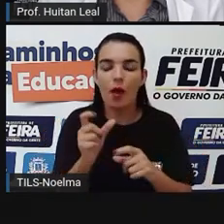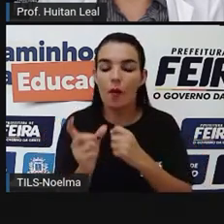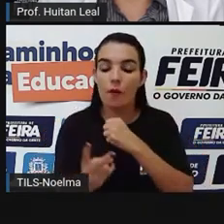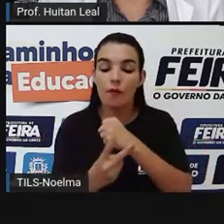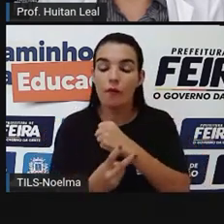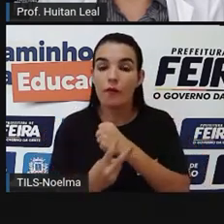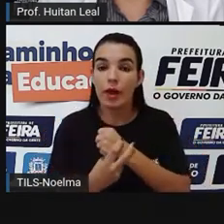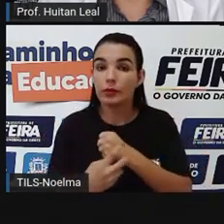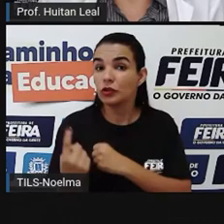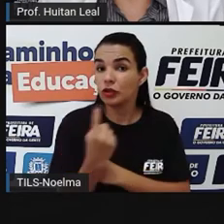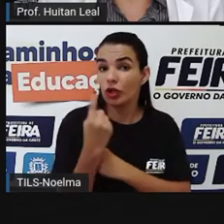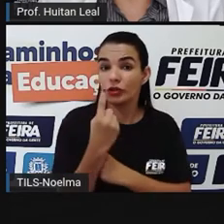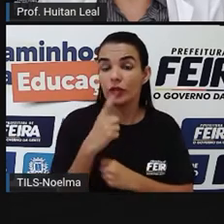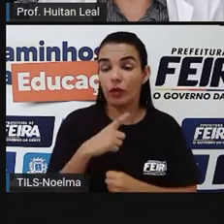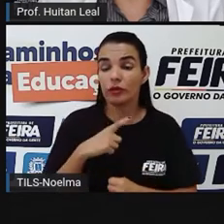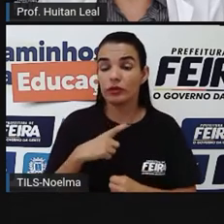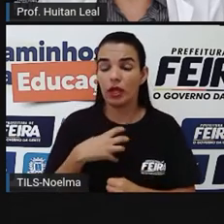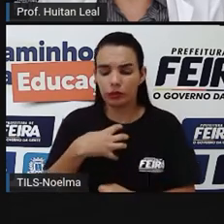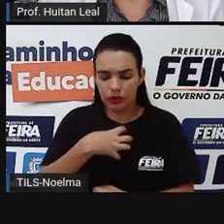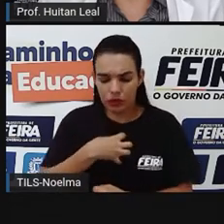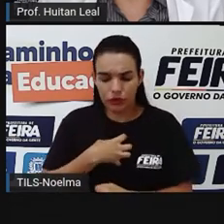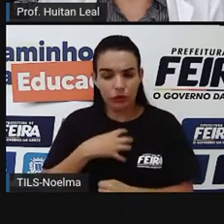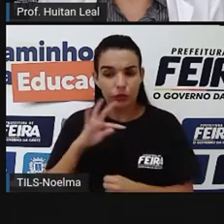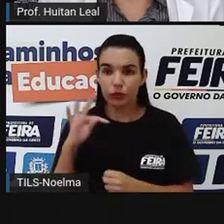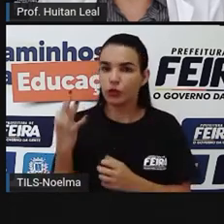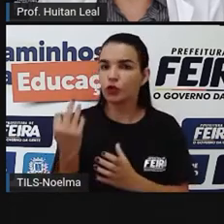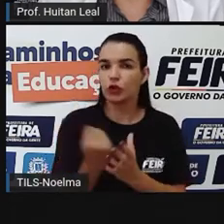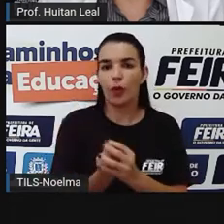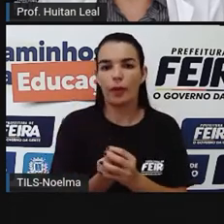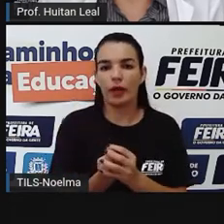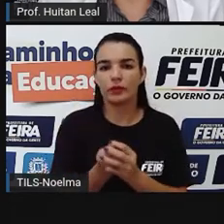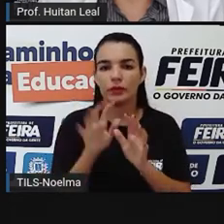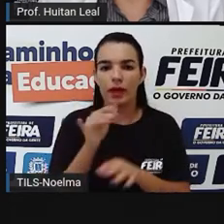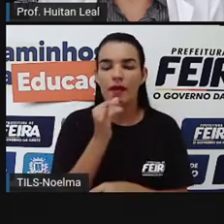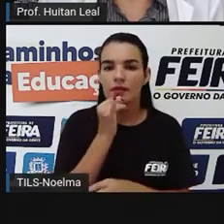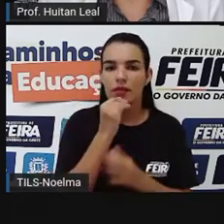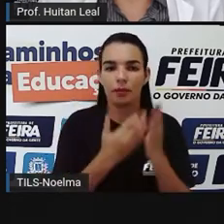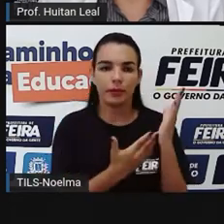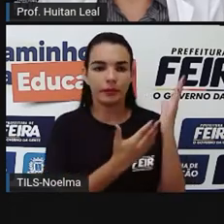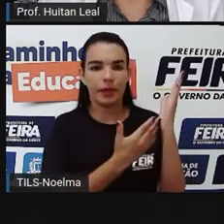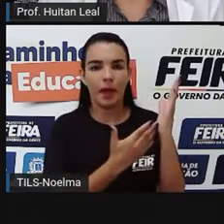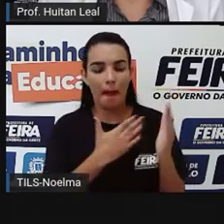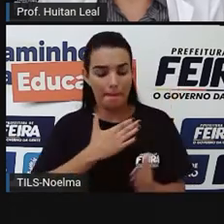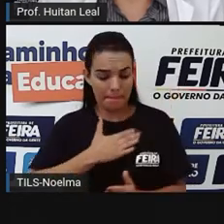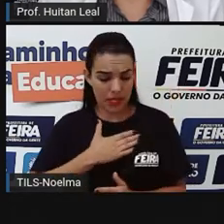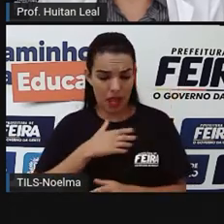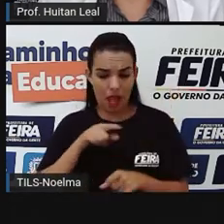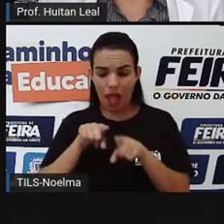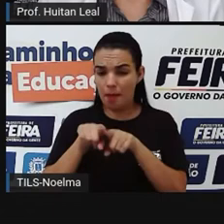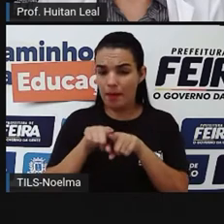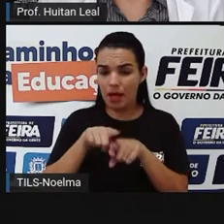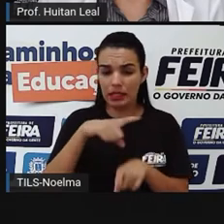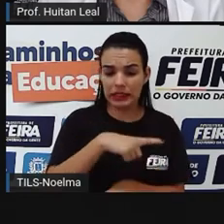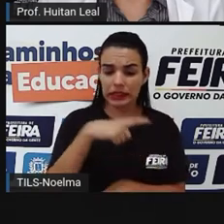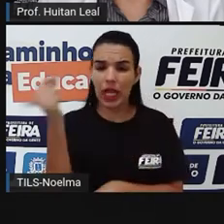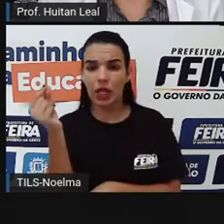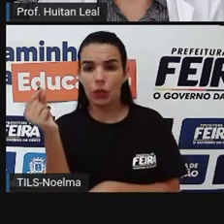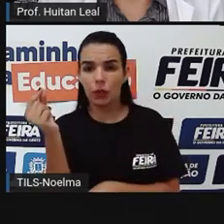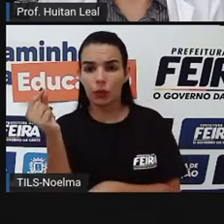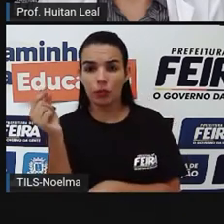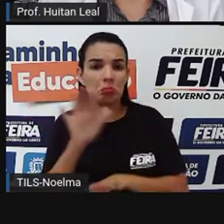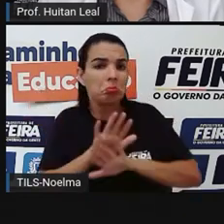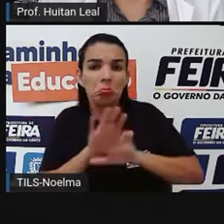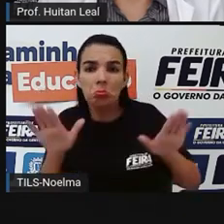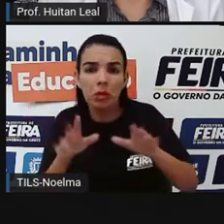sentido completo. Observem os exemplos. Minha irmã saiu. O verbo